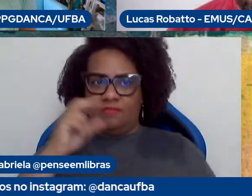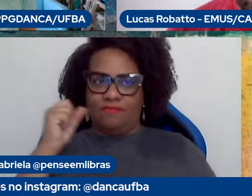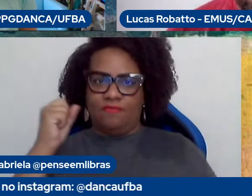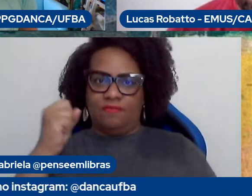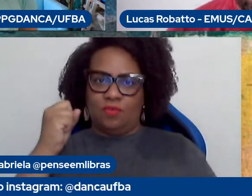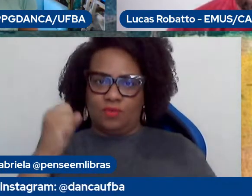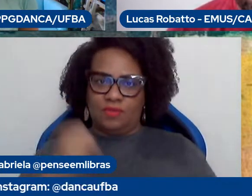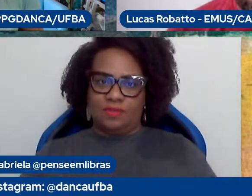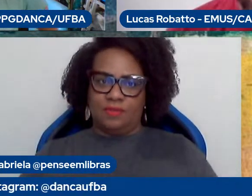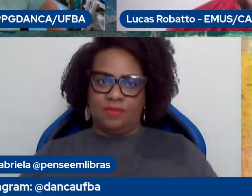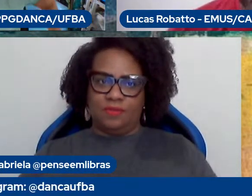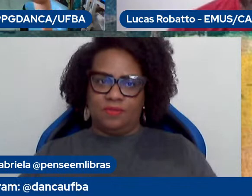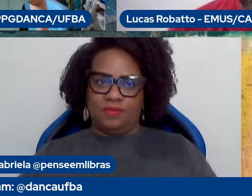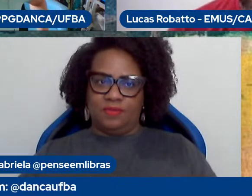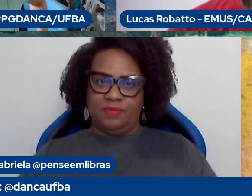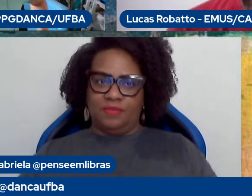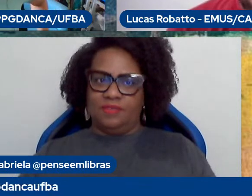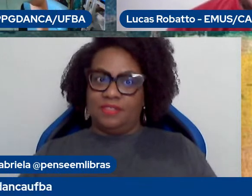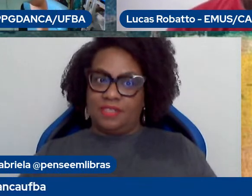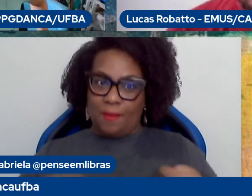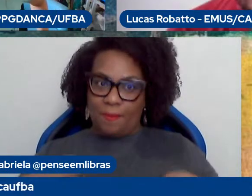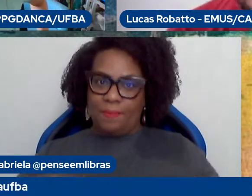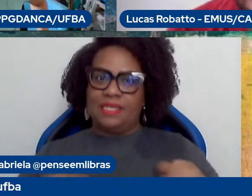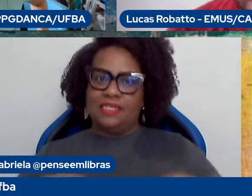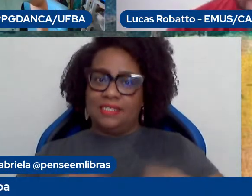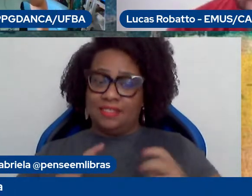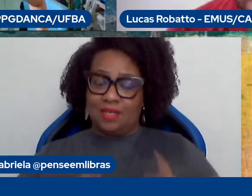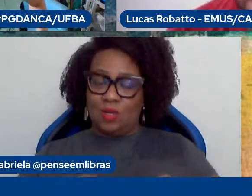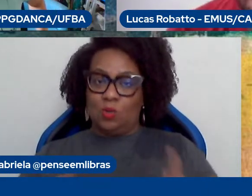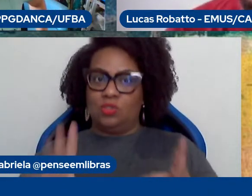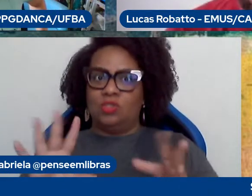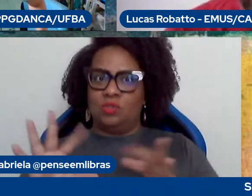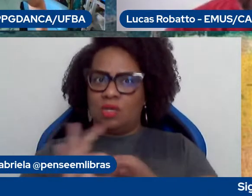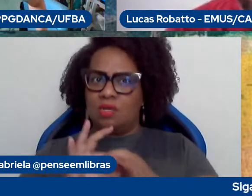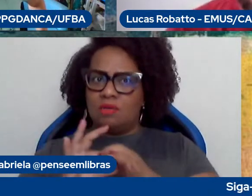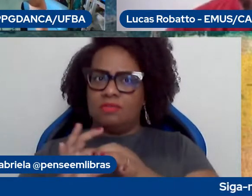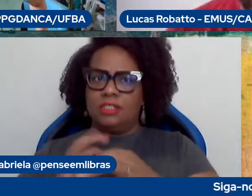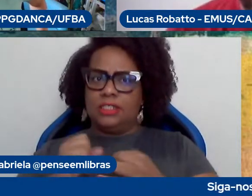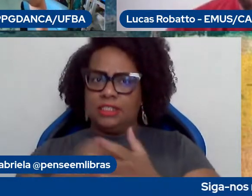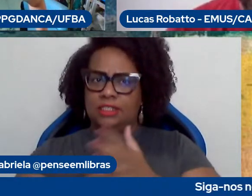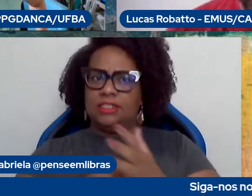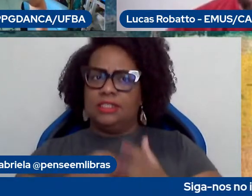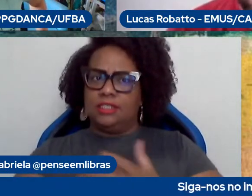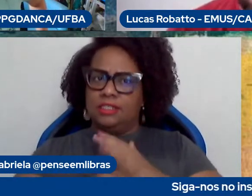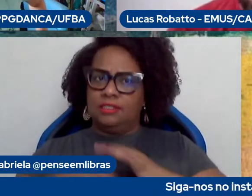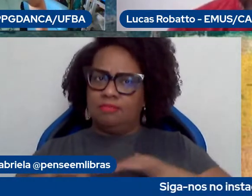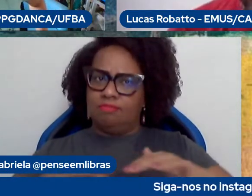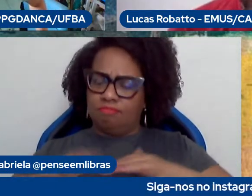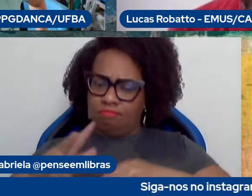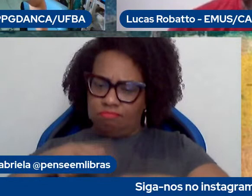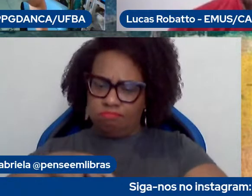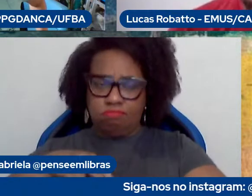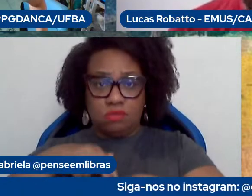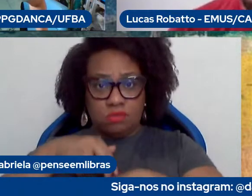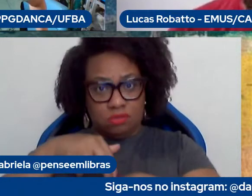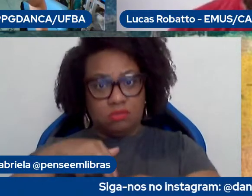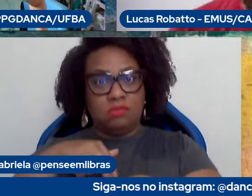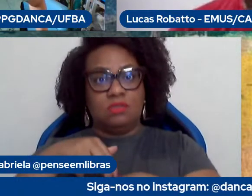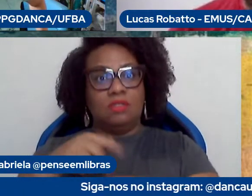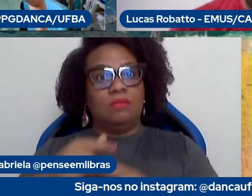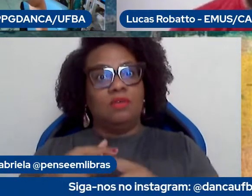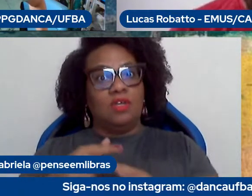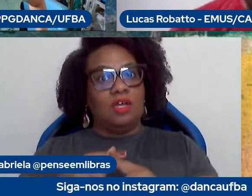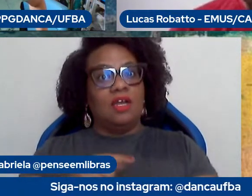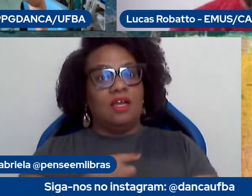então temos que nos continuar unidos, mobilizados, aguerridos, porque é um momento que é de muito,